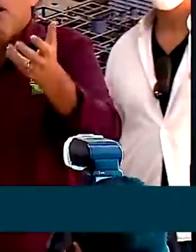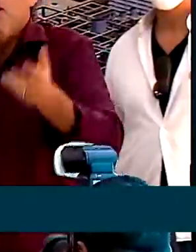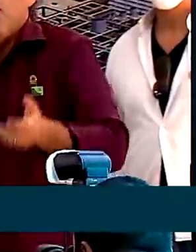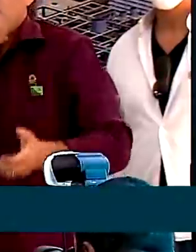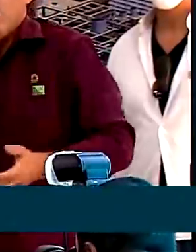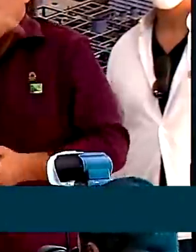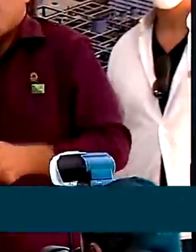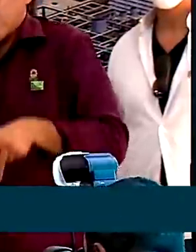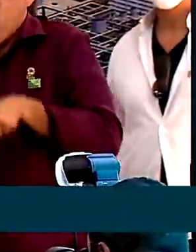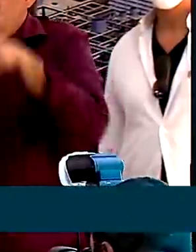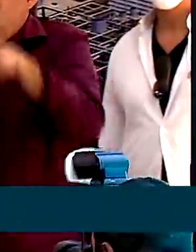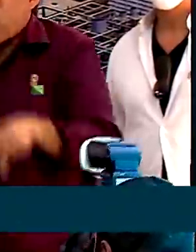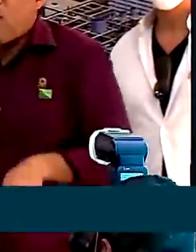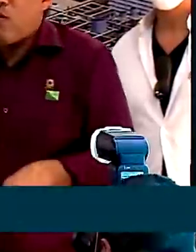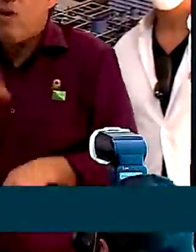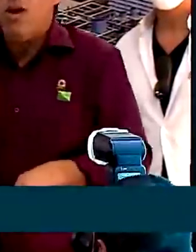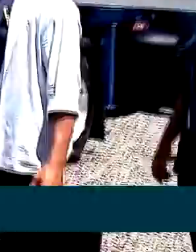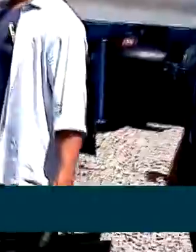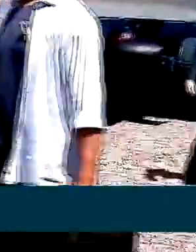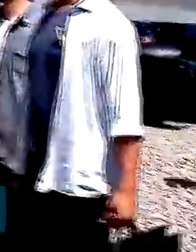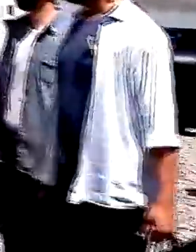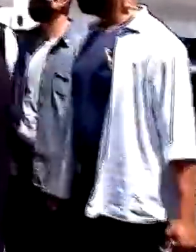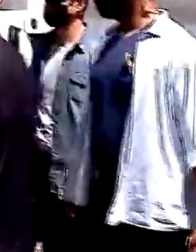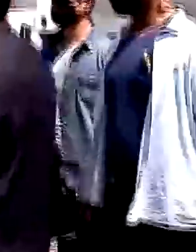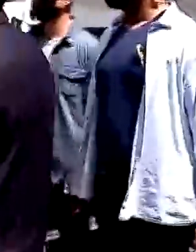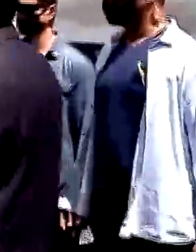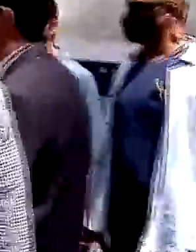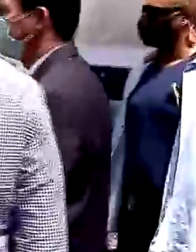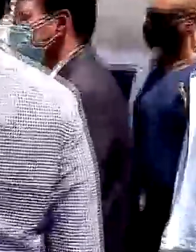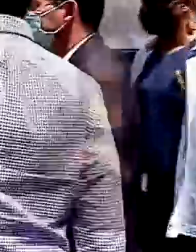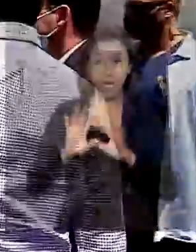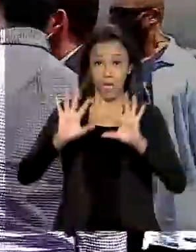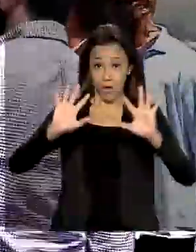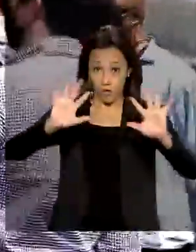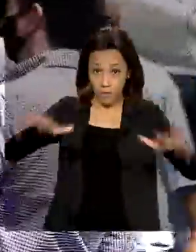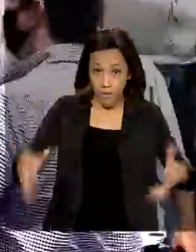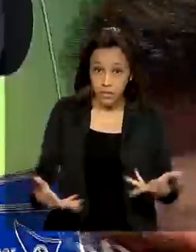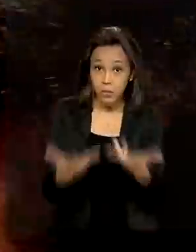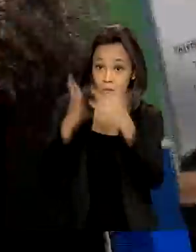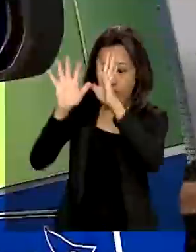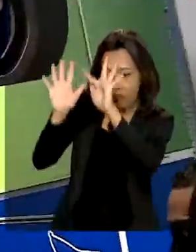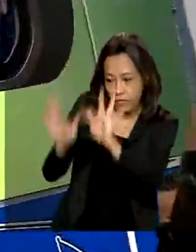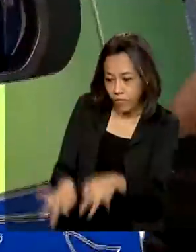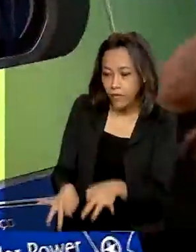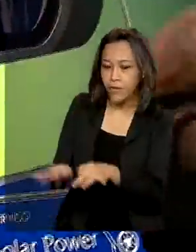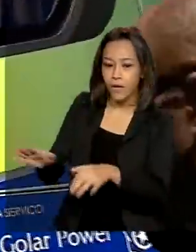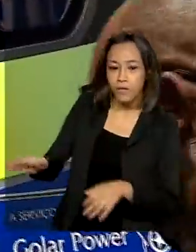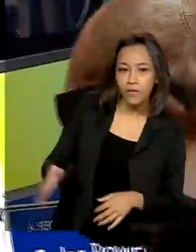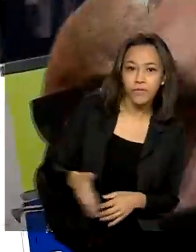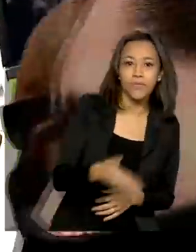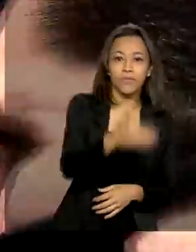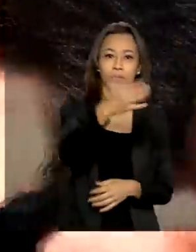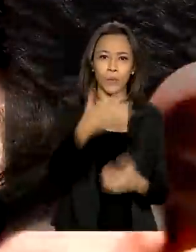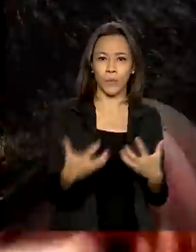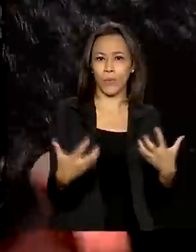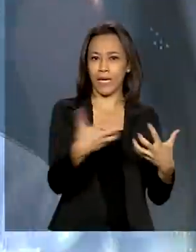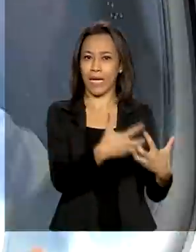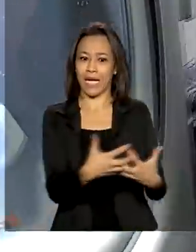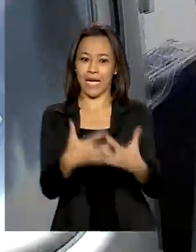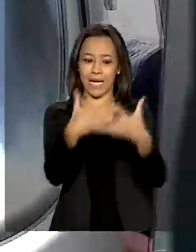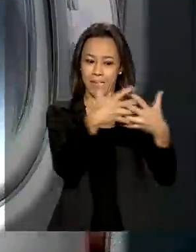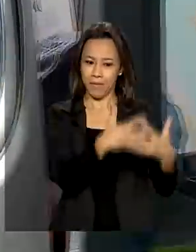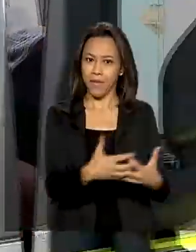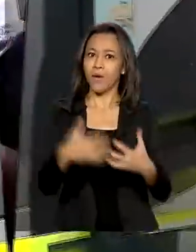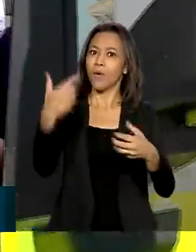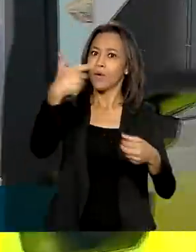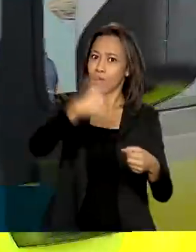povo maravilhoso, que é o povo brasileiro. Ao final da cerimônia, o presidente acionou um caminhão inteiramente movido